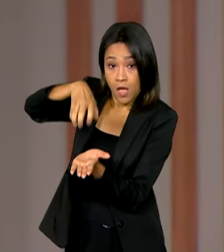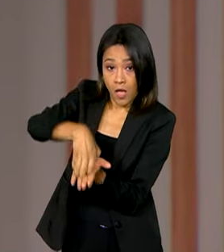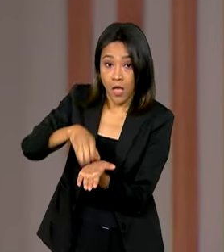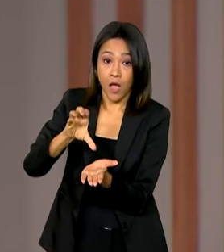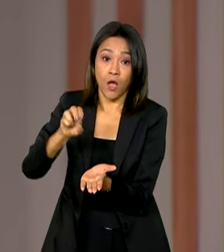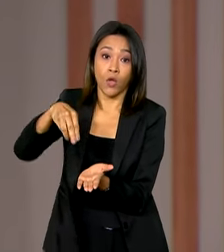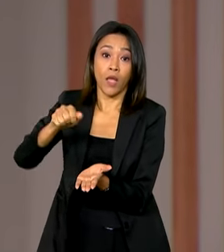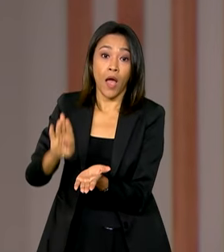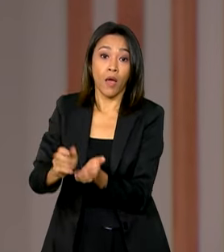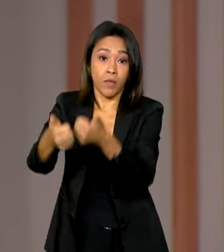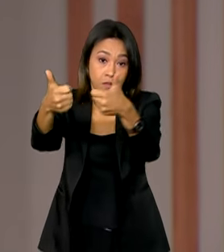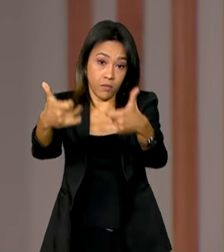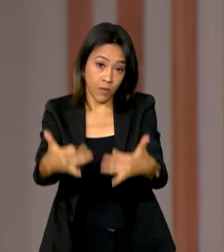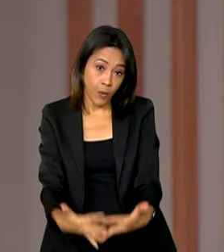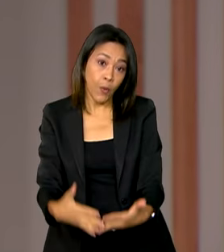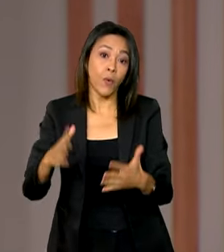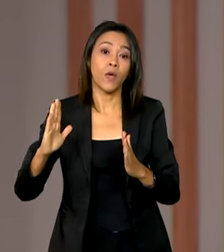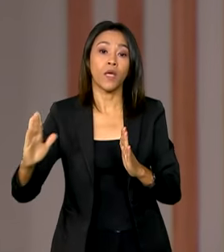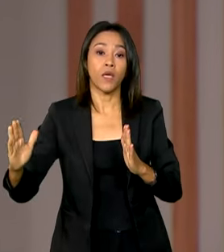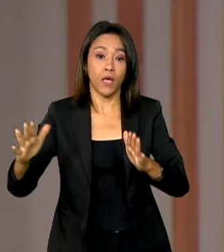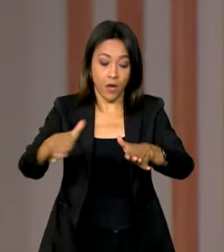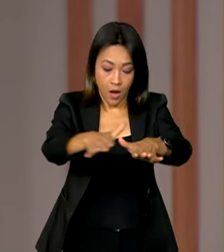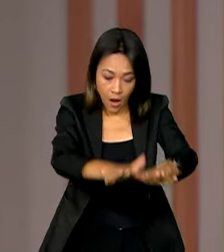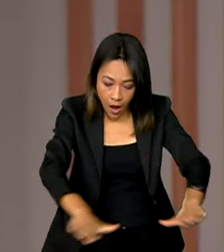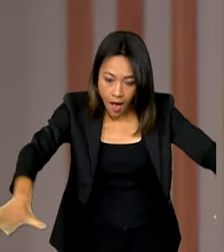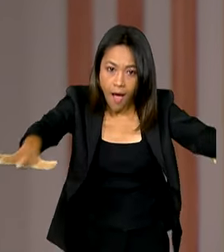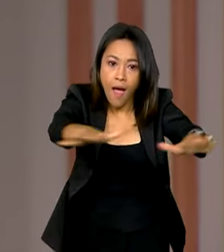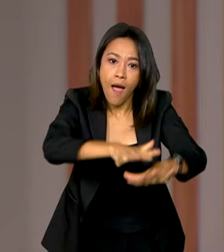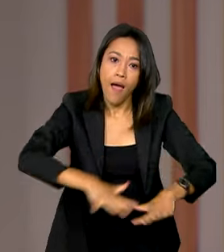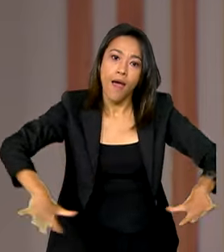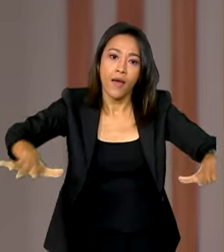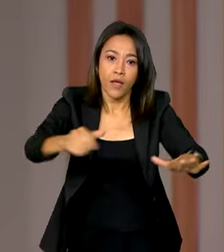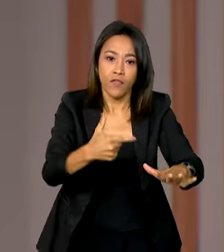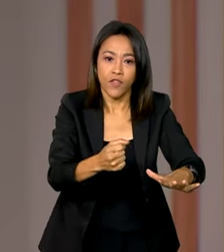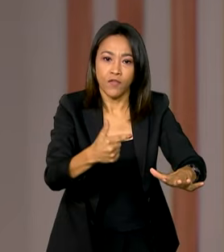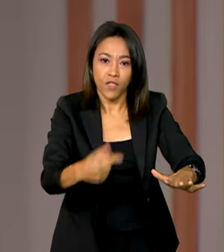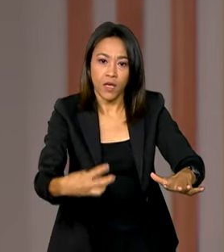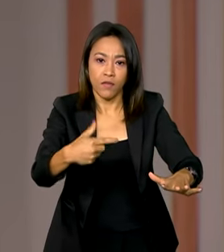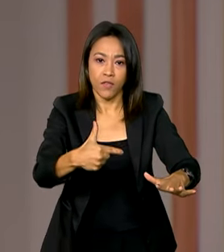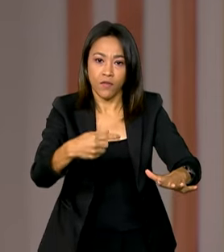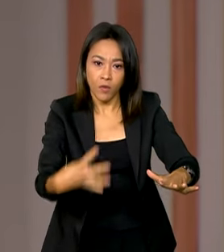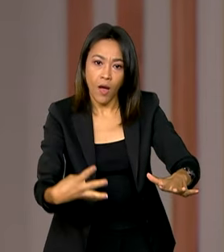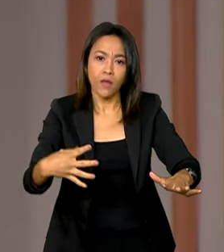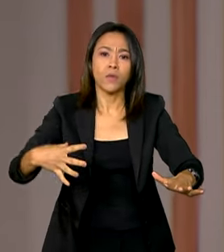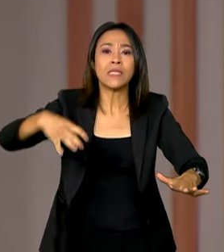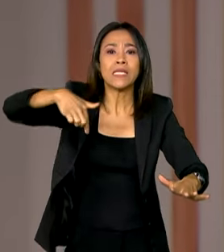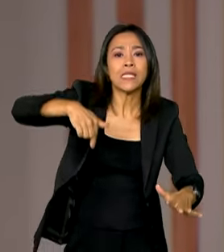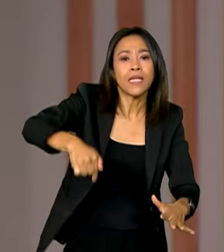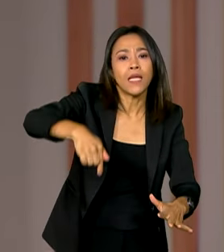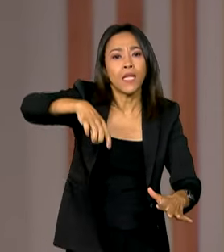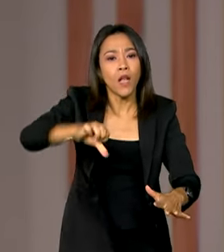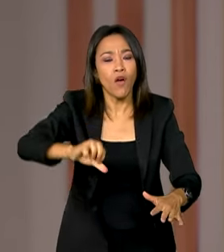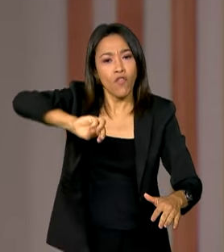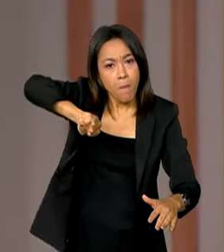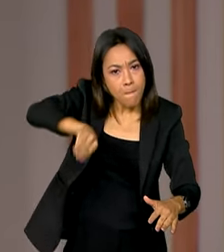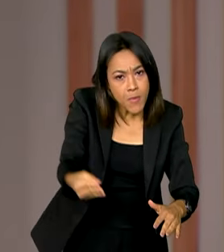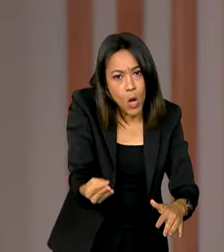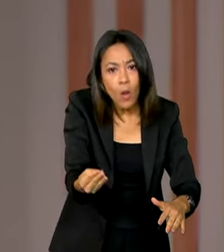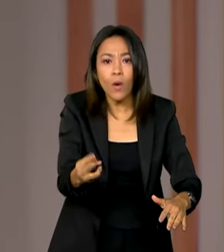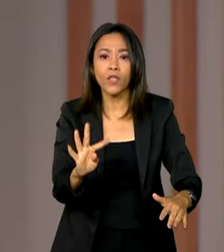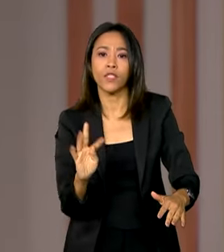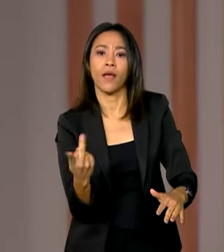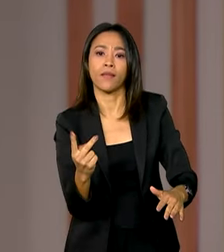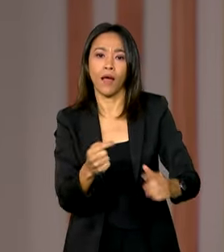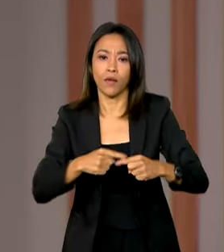a área semeada na safra 2023-2024 está estimada em 79 milhões de hectares, um aumento